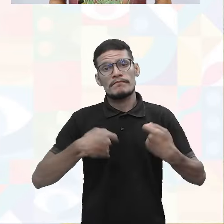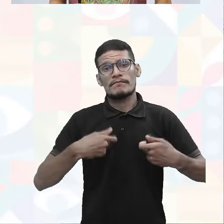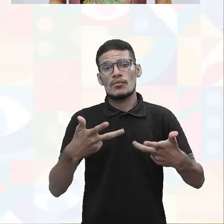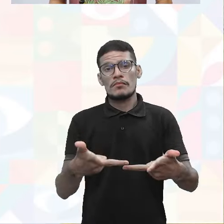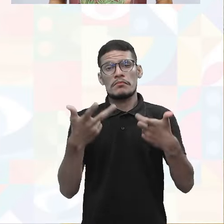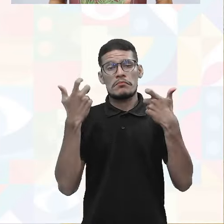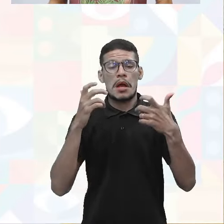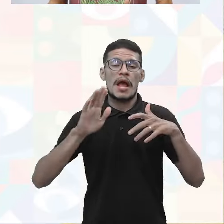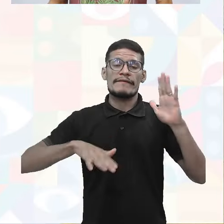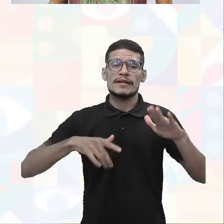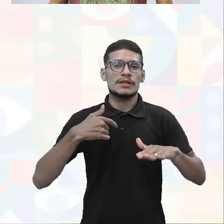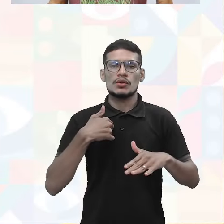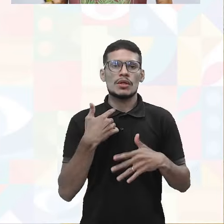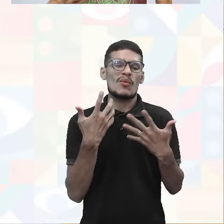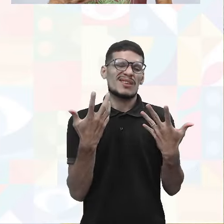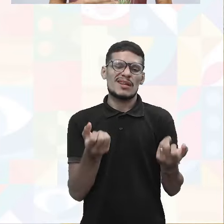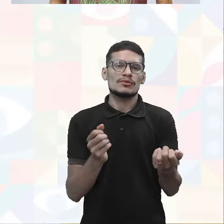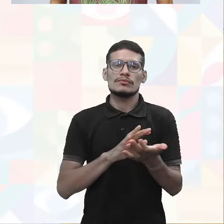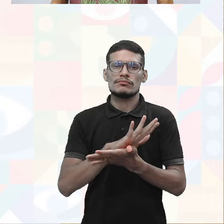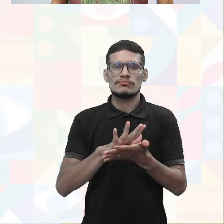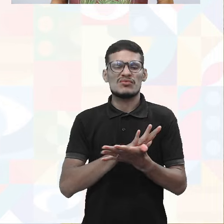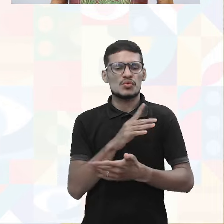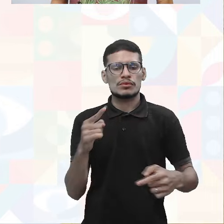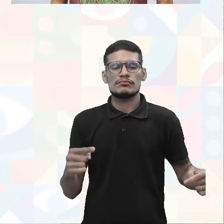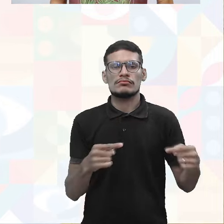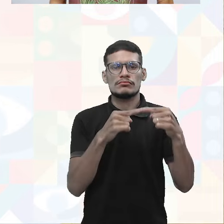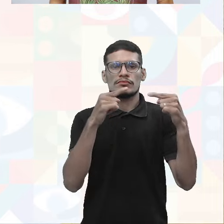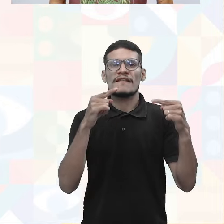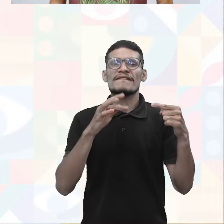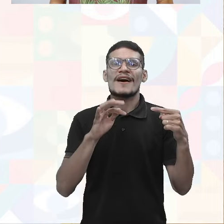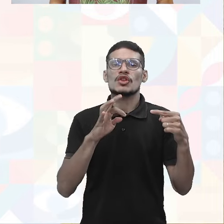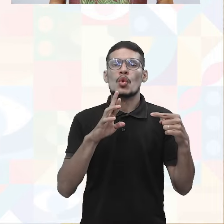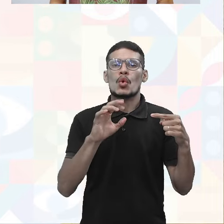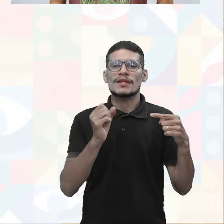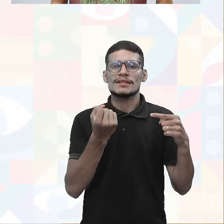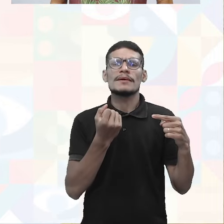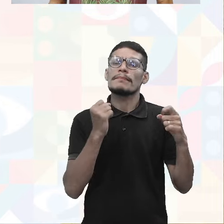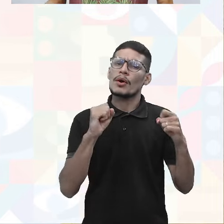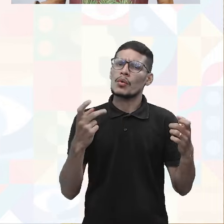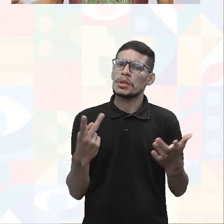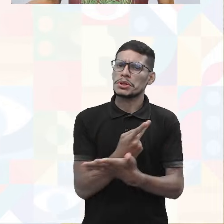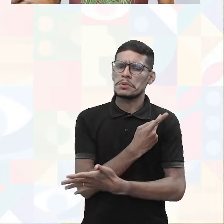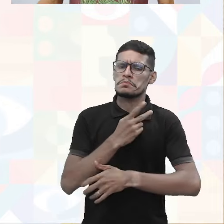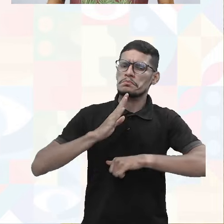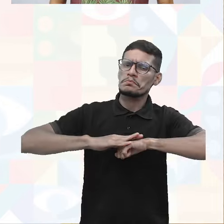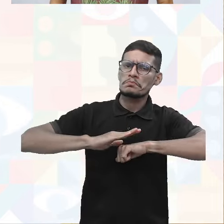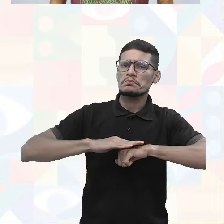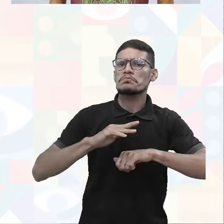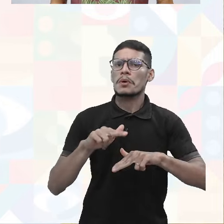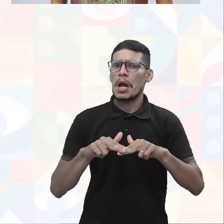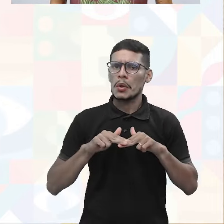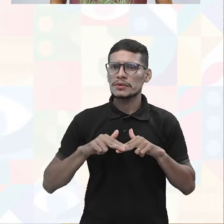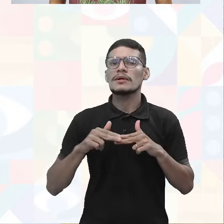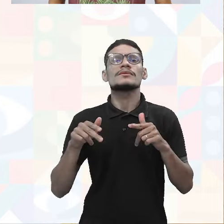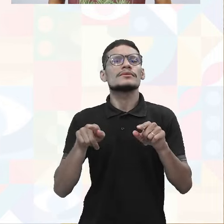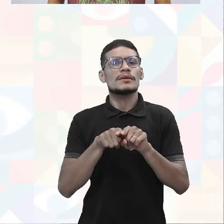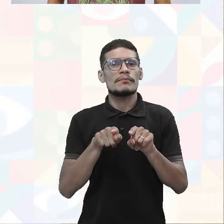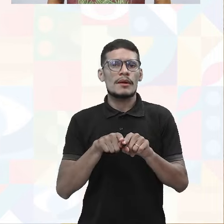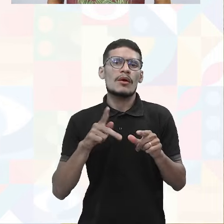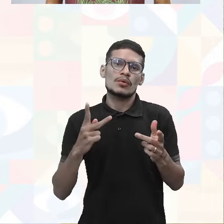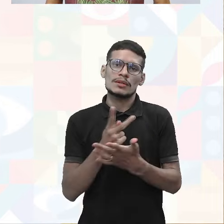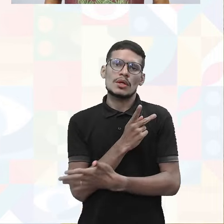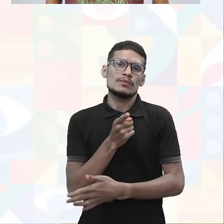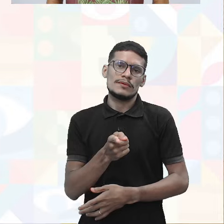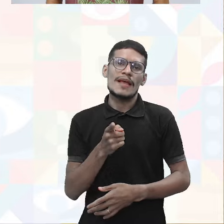não considerar essa combinação de fatores que podem ser gerados por uma causa que geraram aquele efeito. Então, é um ponto sempre a estar